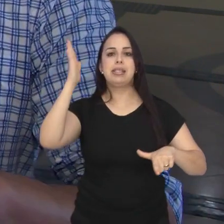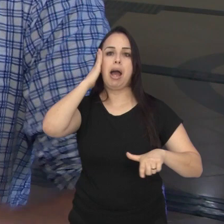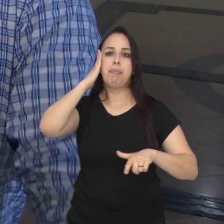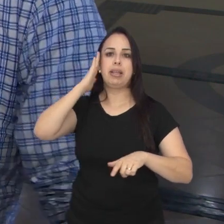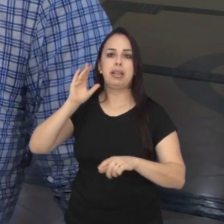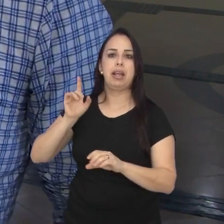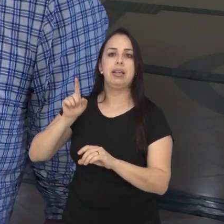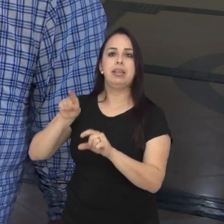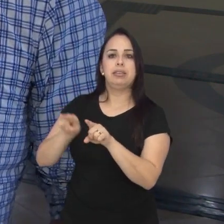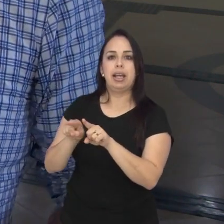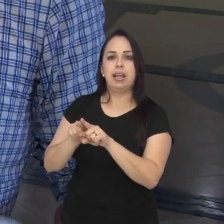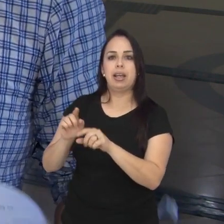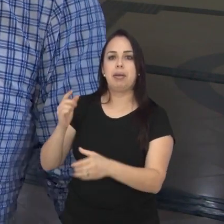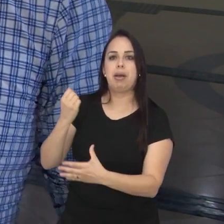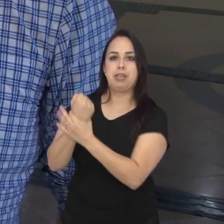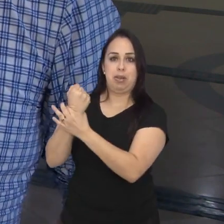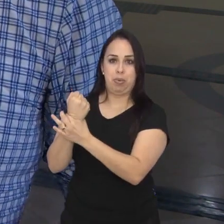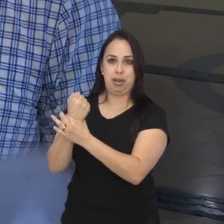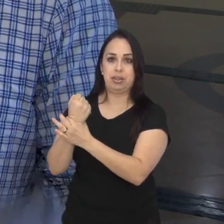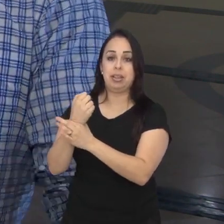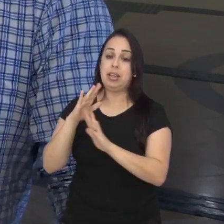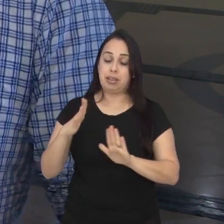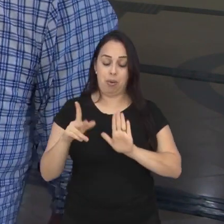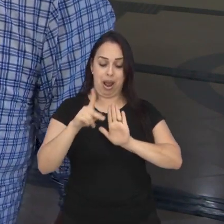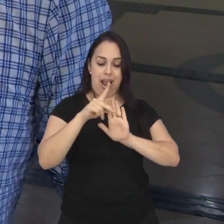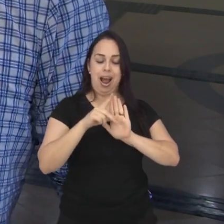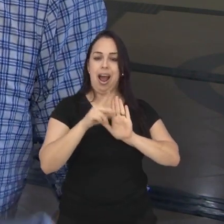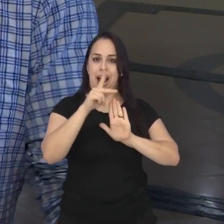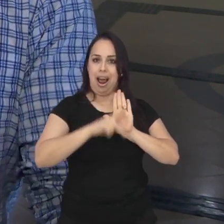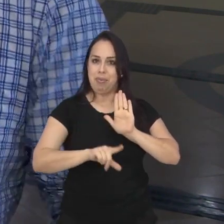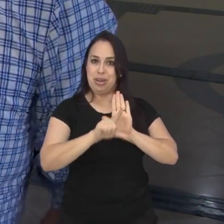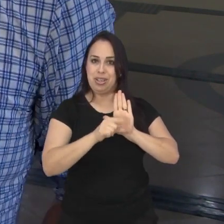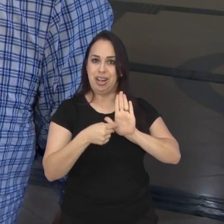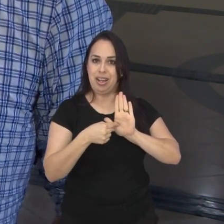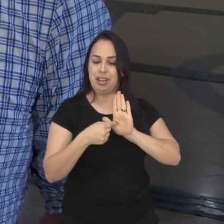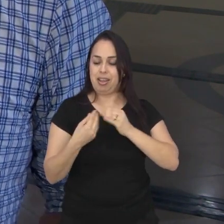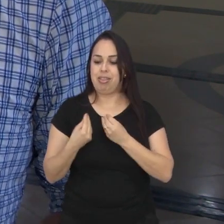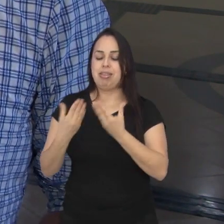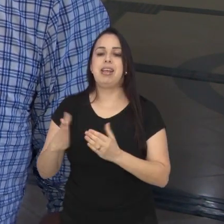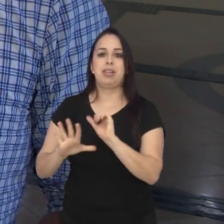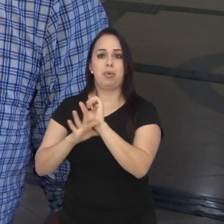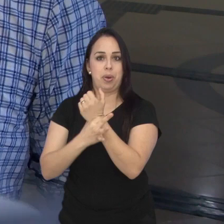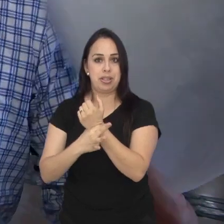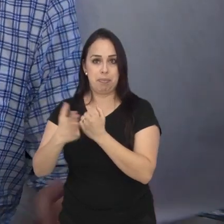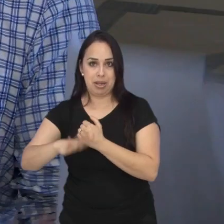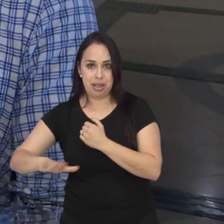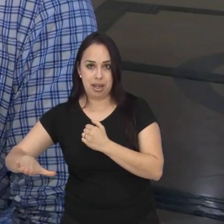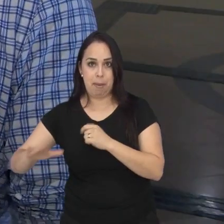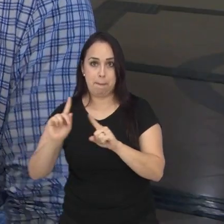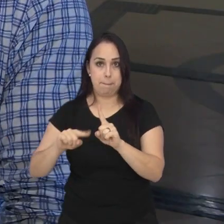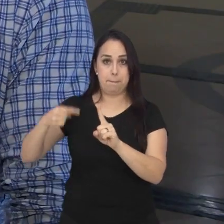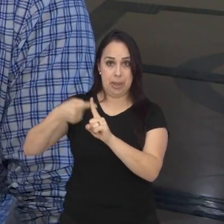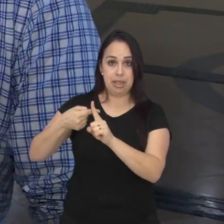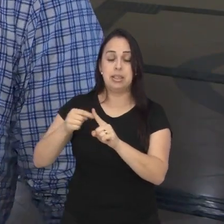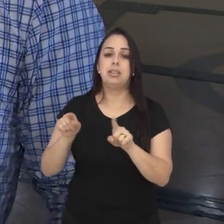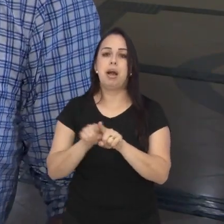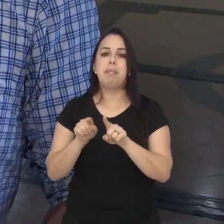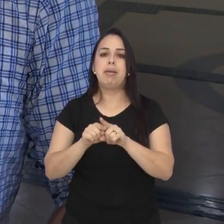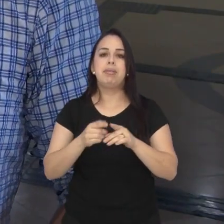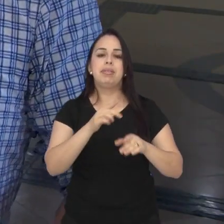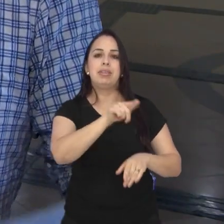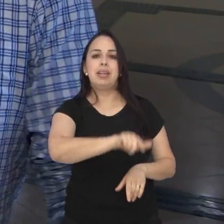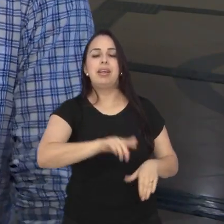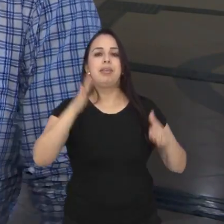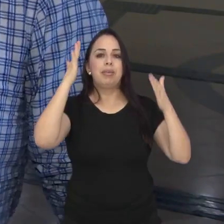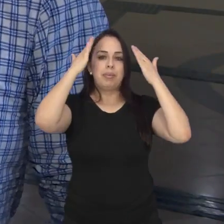o filho vai estar bem amparado. E essa lei vai de encontro a isso. Oferecer segurança para a criança, né? Oferecer segurança para a criança e